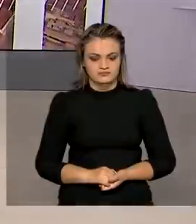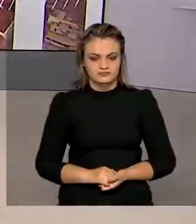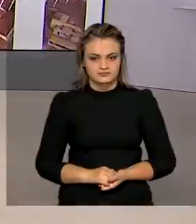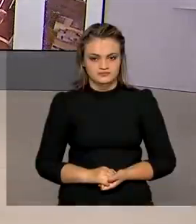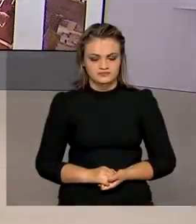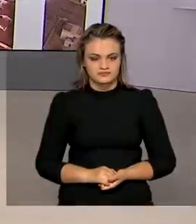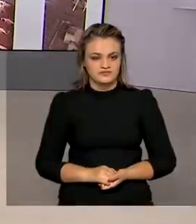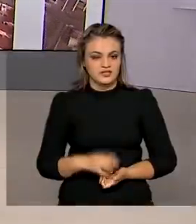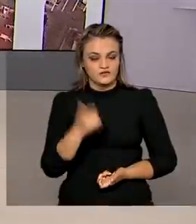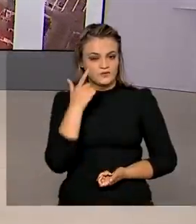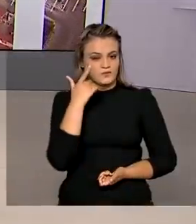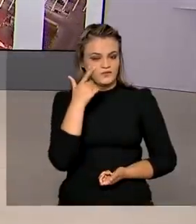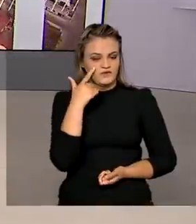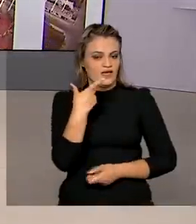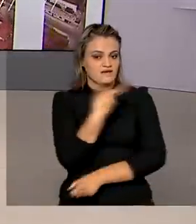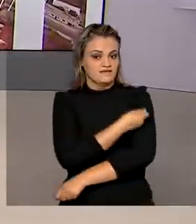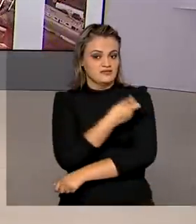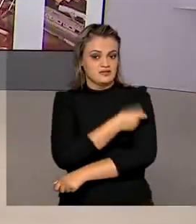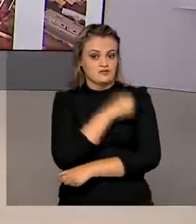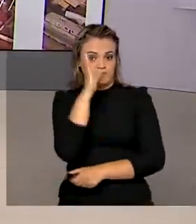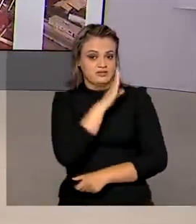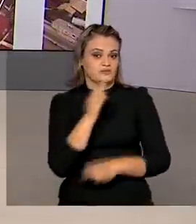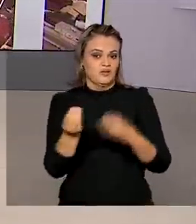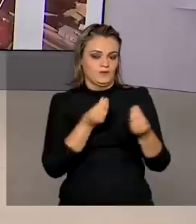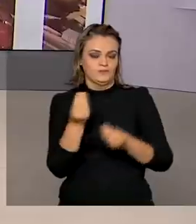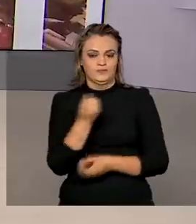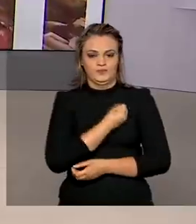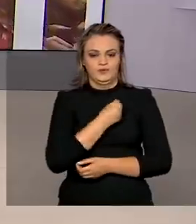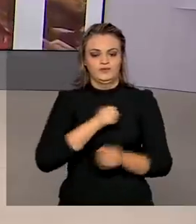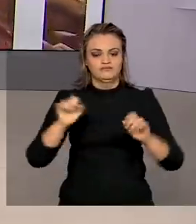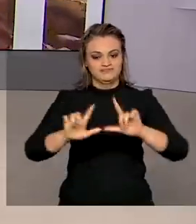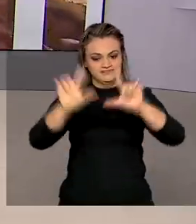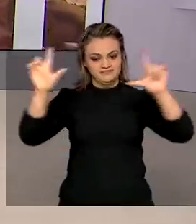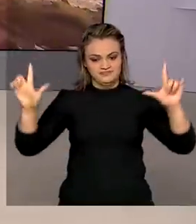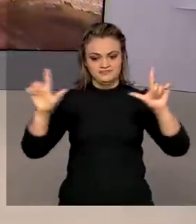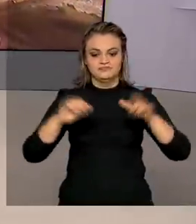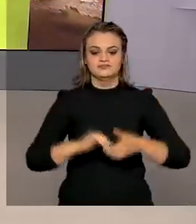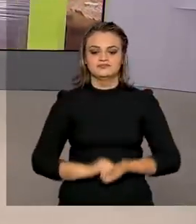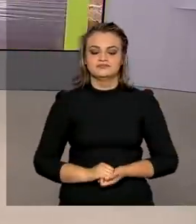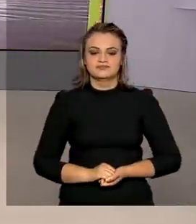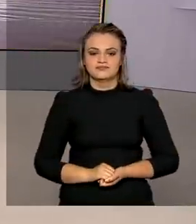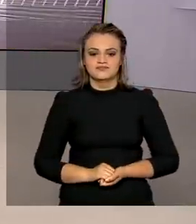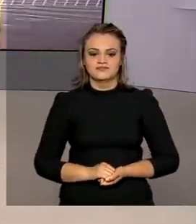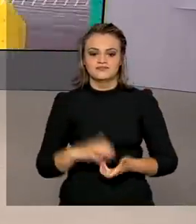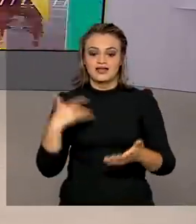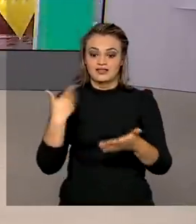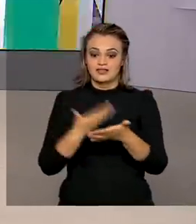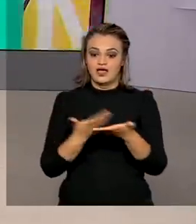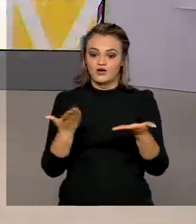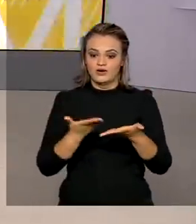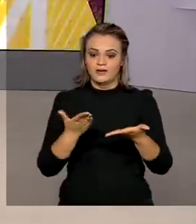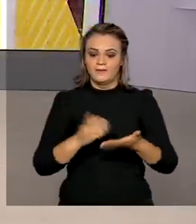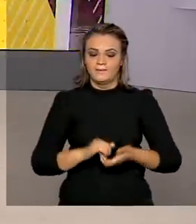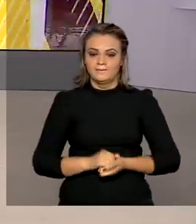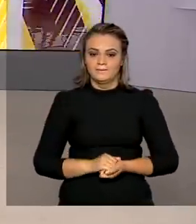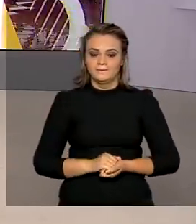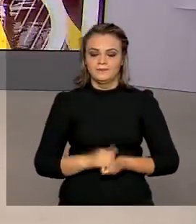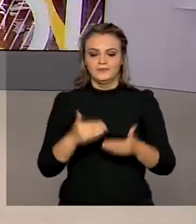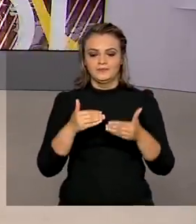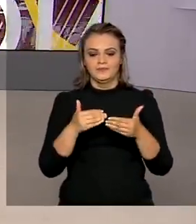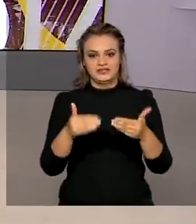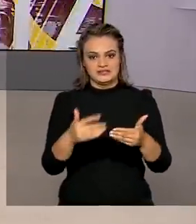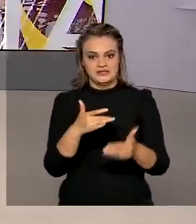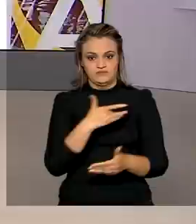Vamos conferir como está a vacinação no Brasil? Os números estão aqui no telão? Olha, até agora, o Ministério da Saúde